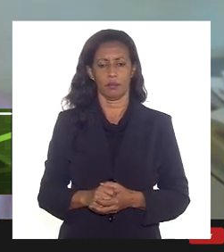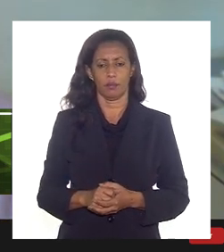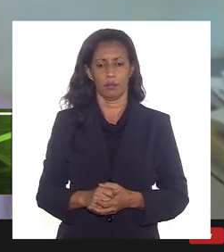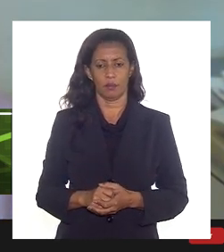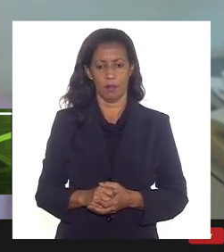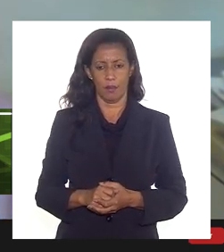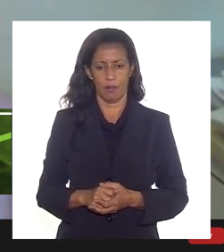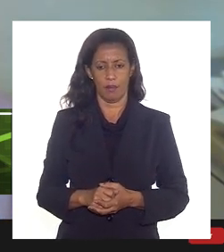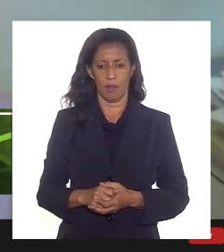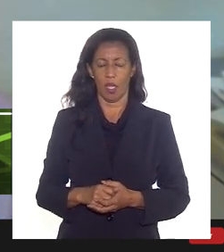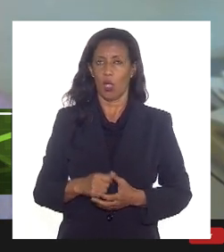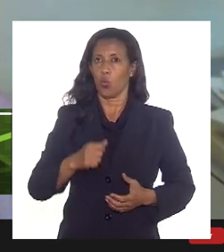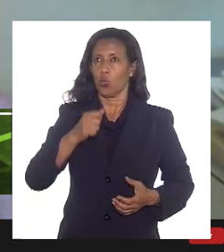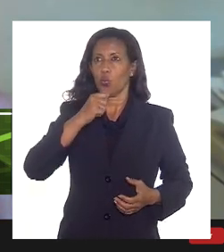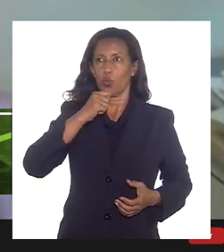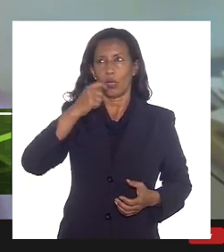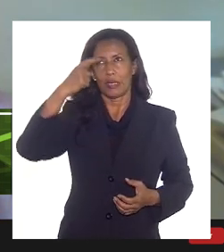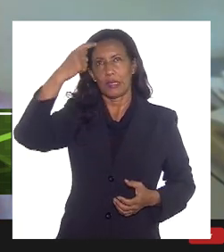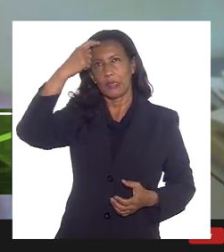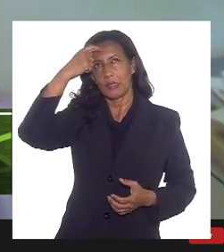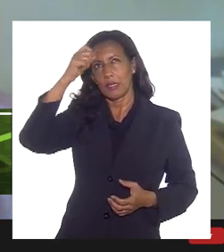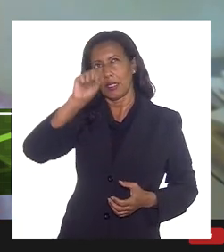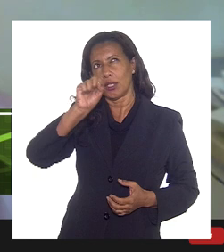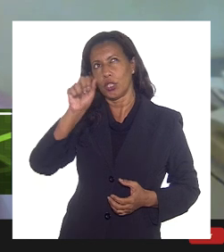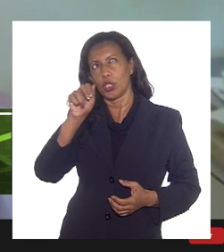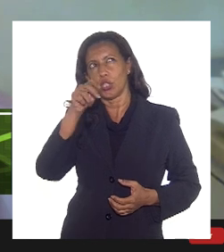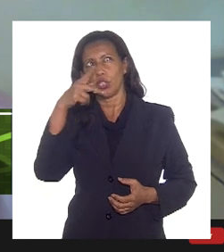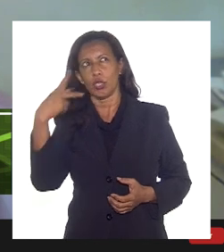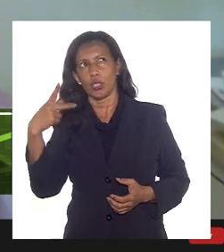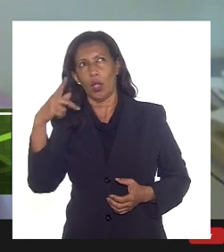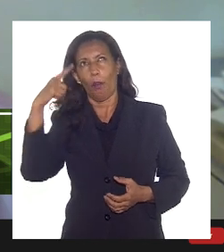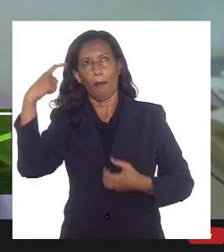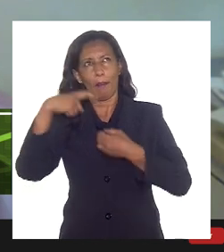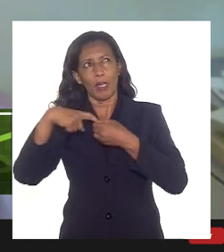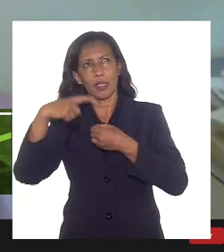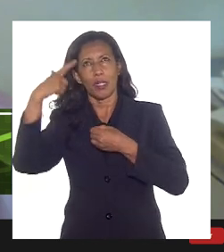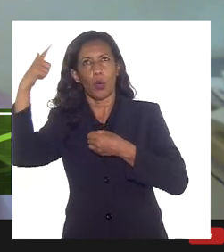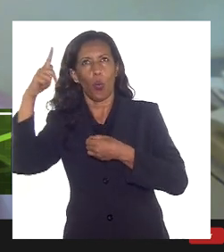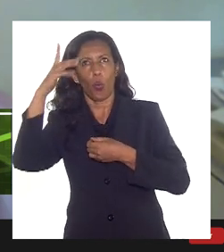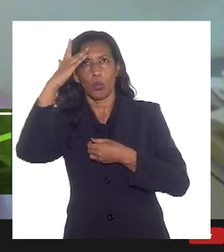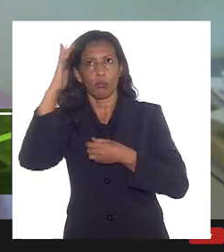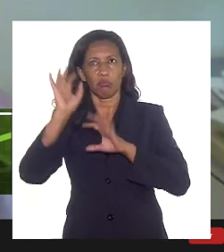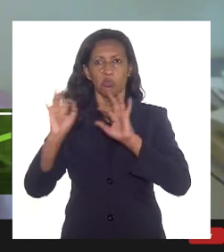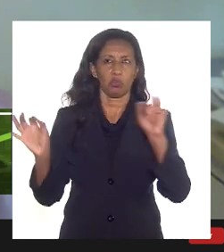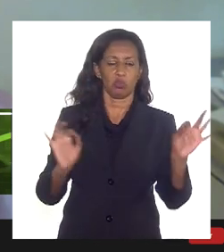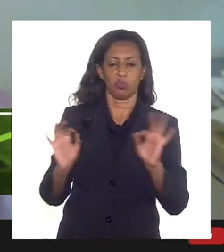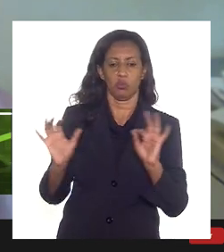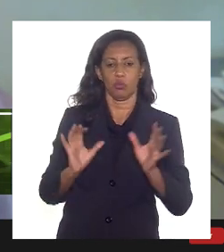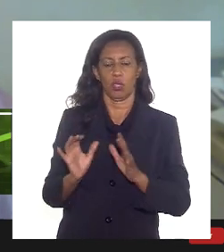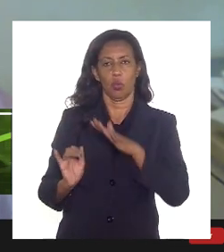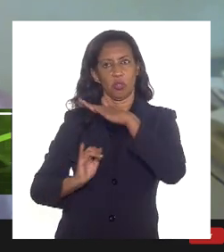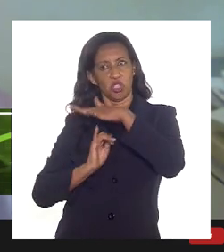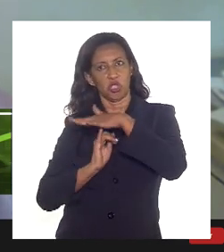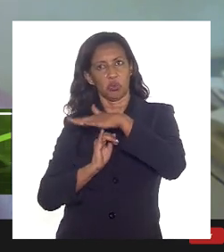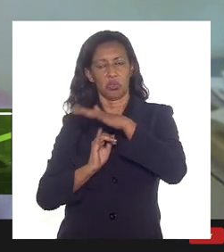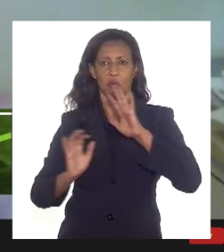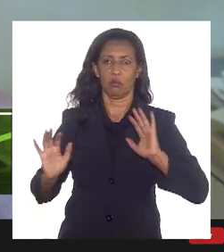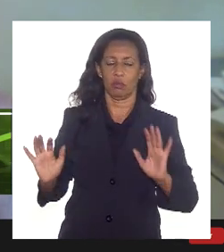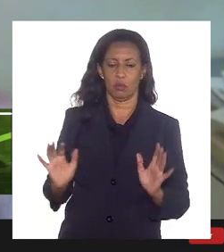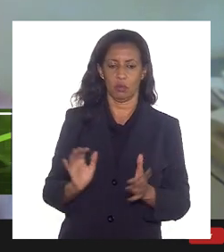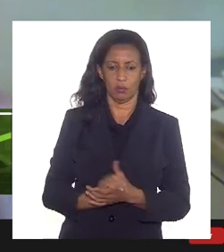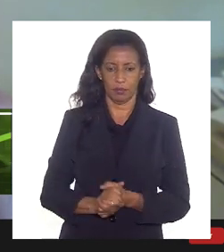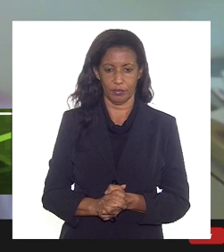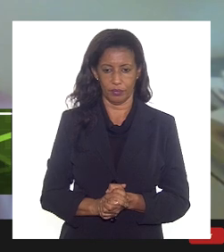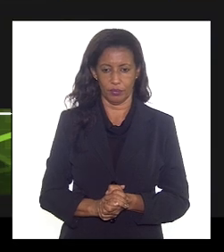não tenho assim de cabeça o conhecimento que a Shell seja parceira de mais alguém que eu esteja de uma exploração sozinha aqui no Rio de Janeiro. Bem, doutor